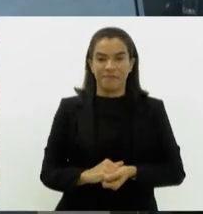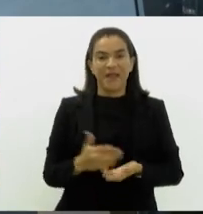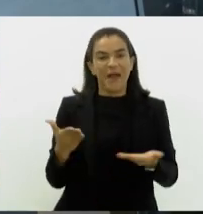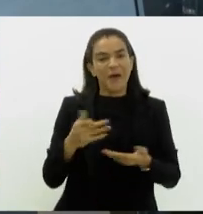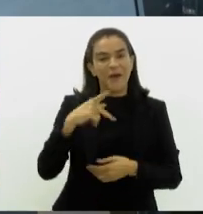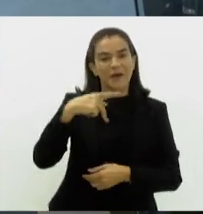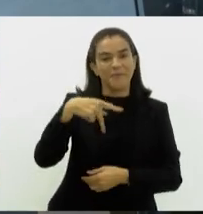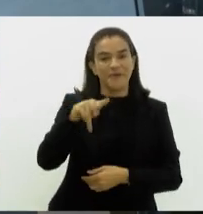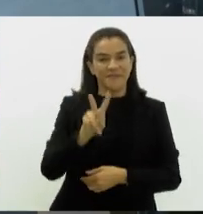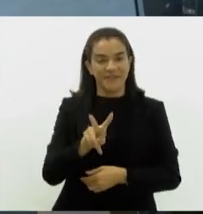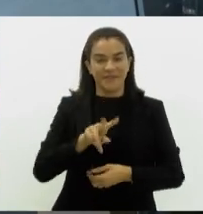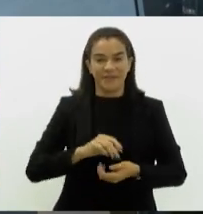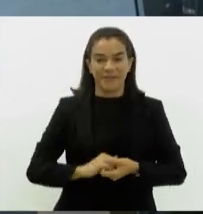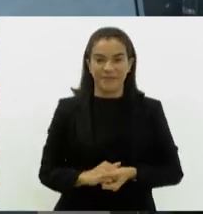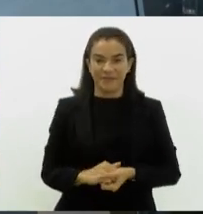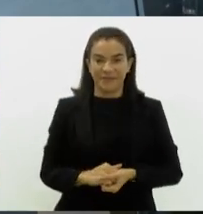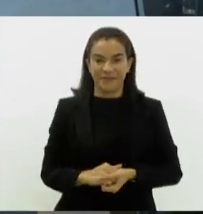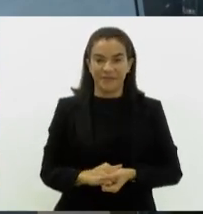com você, Paulo Vitor.